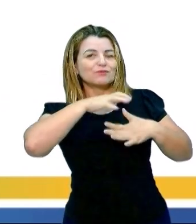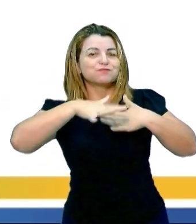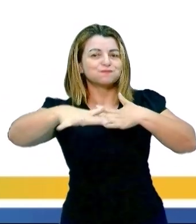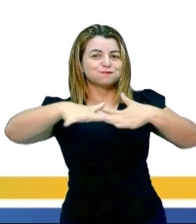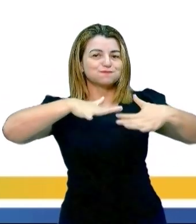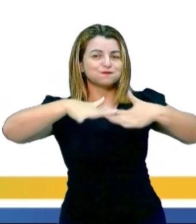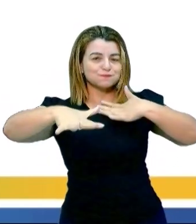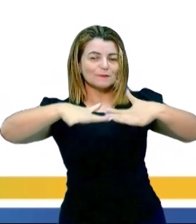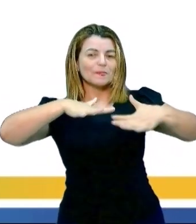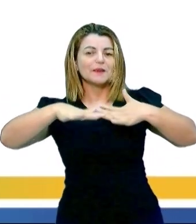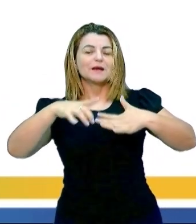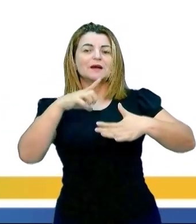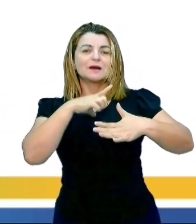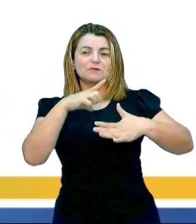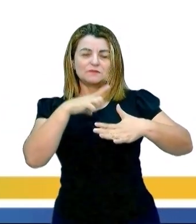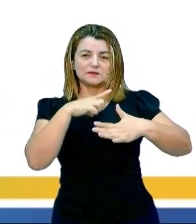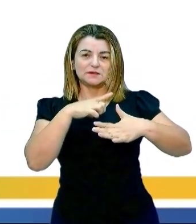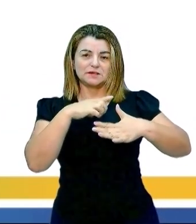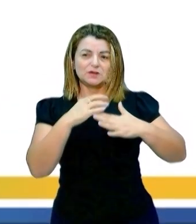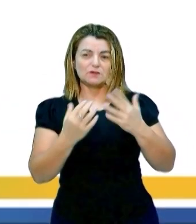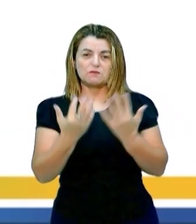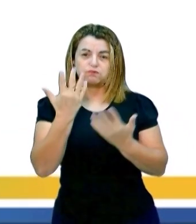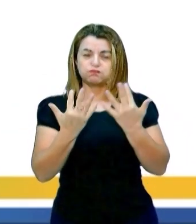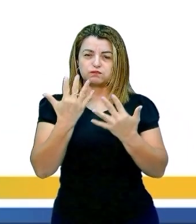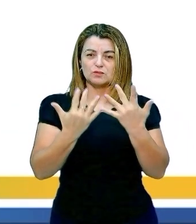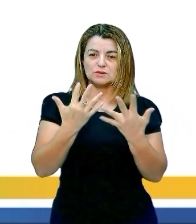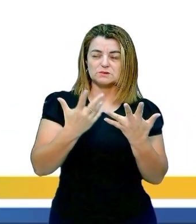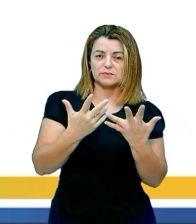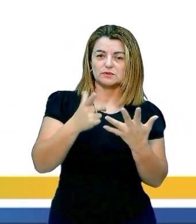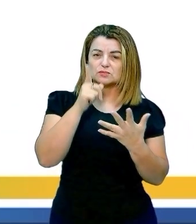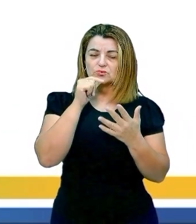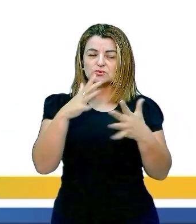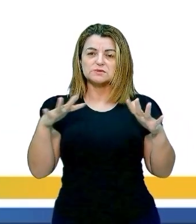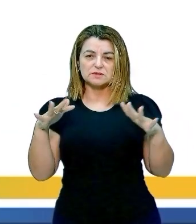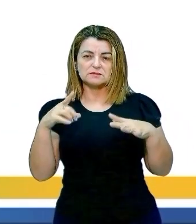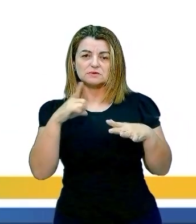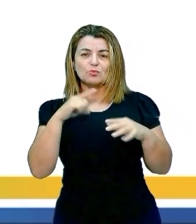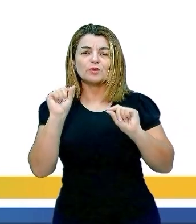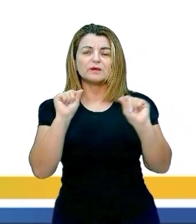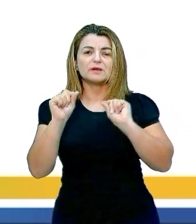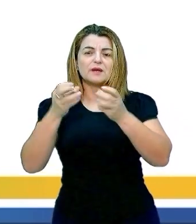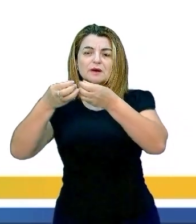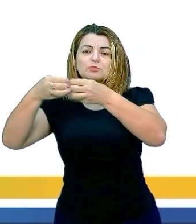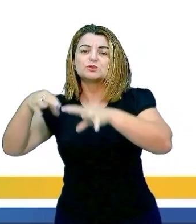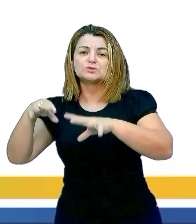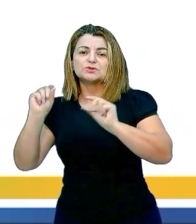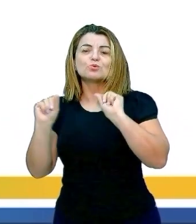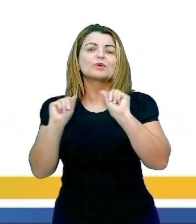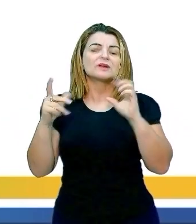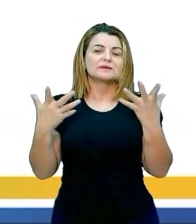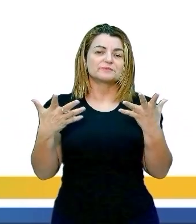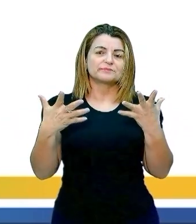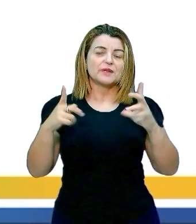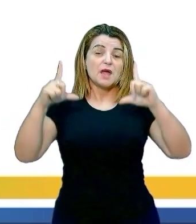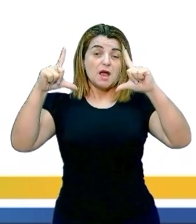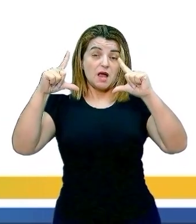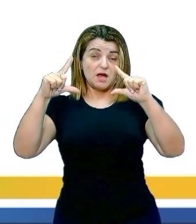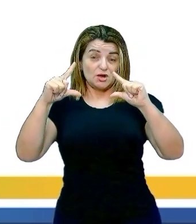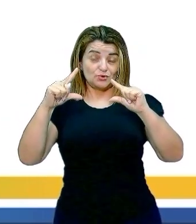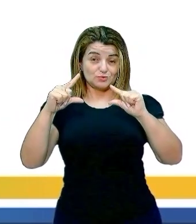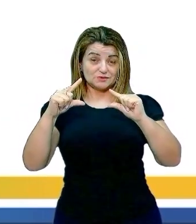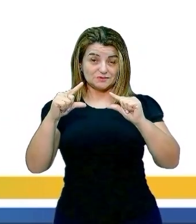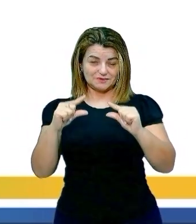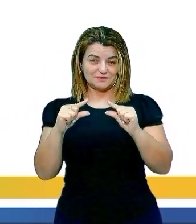o aquecimento dos oceanos deve causar, vamos lá, redução na